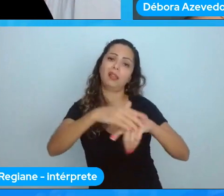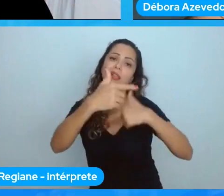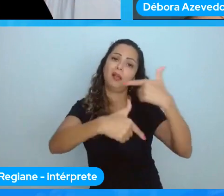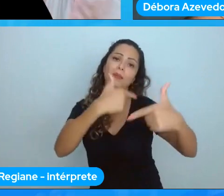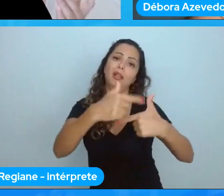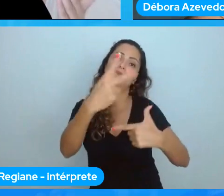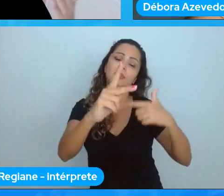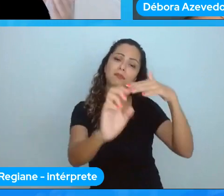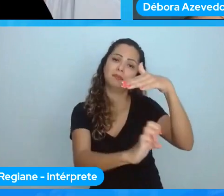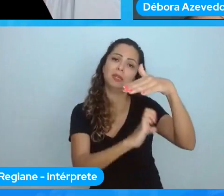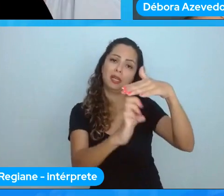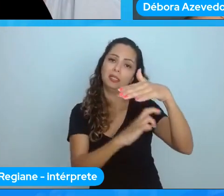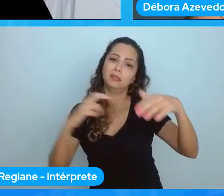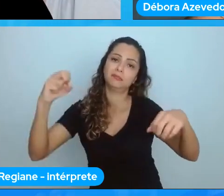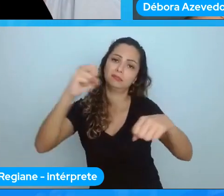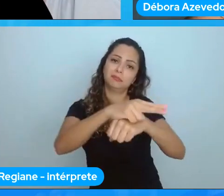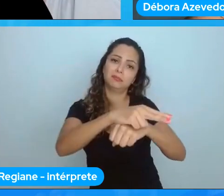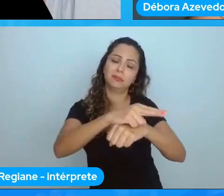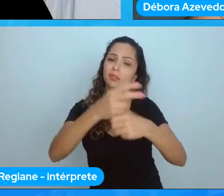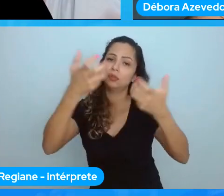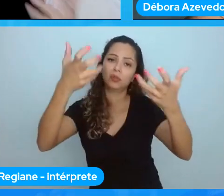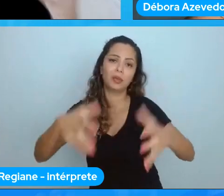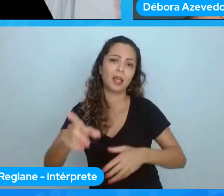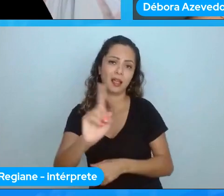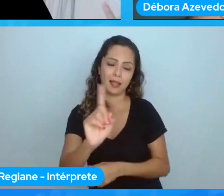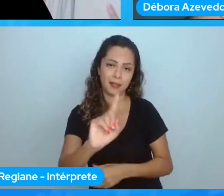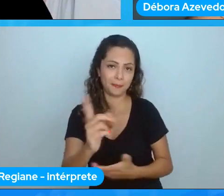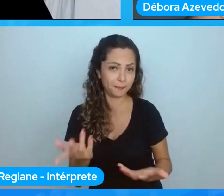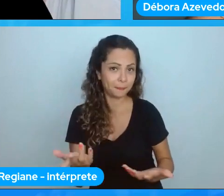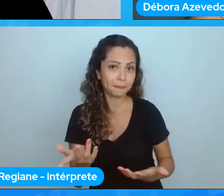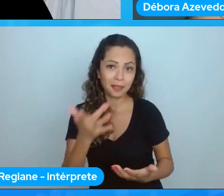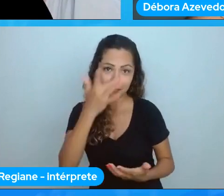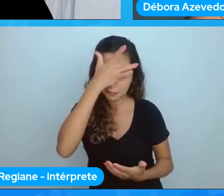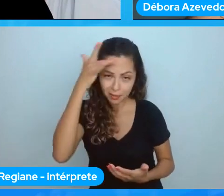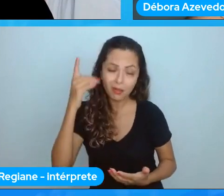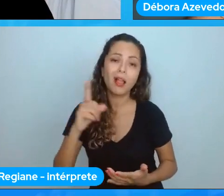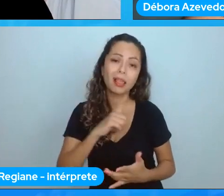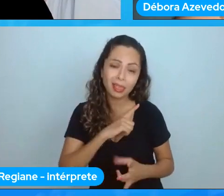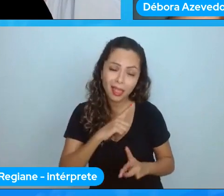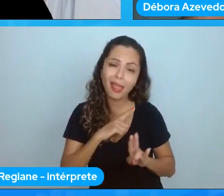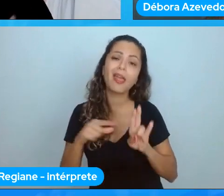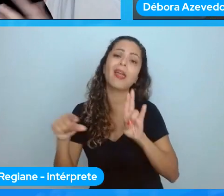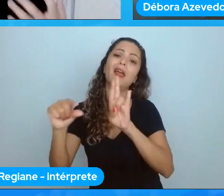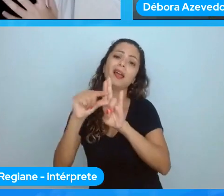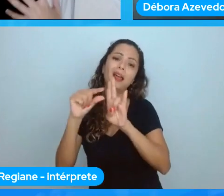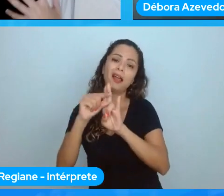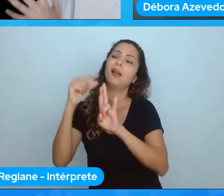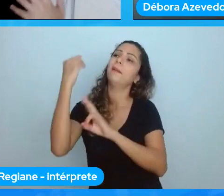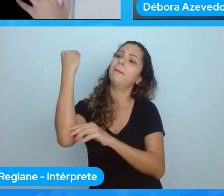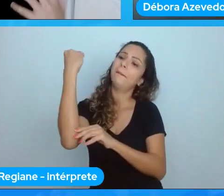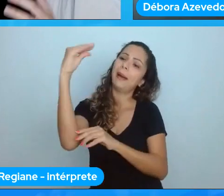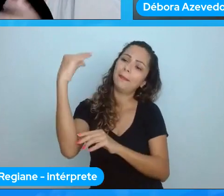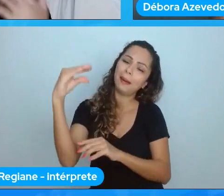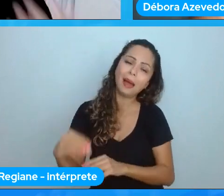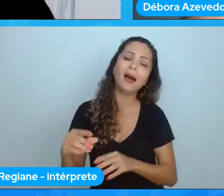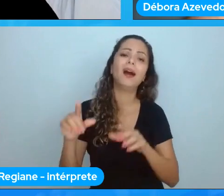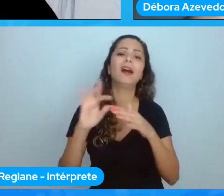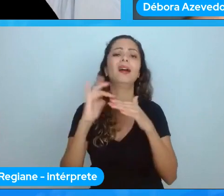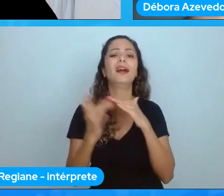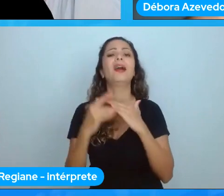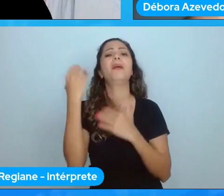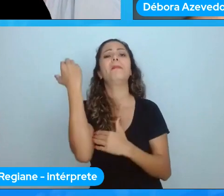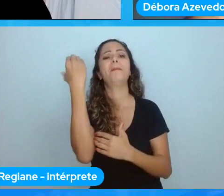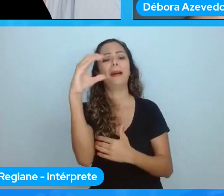qualquer tipo de assédio as pessoas vão postar isso no linkedin as pessoas vão postar isso na rede social então eu acho que a gente está com essa coisa muito